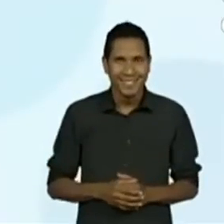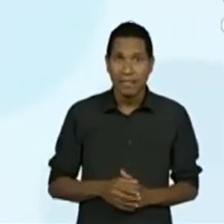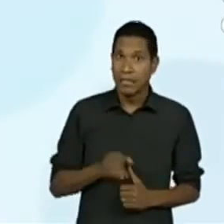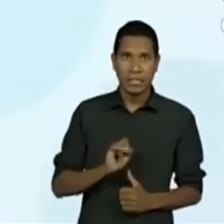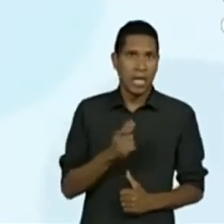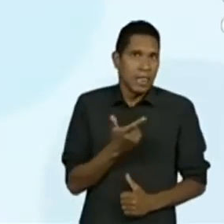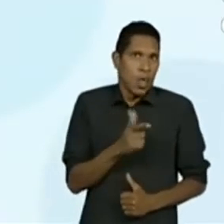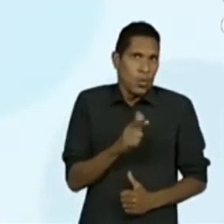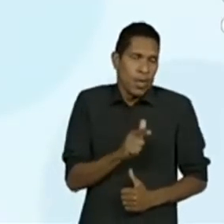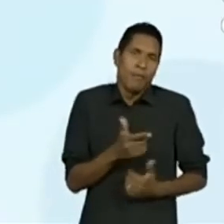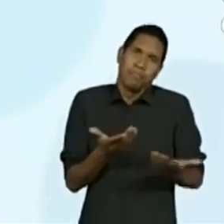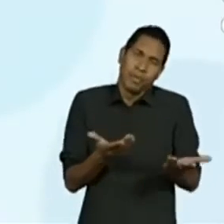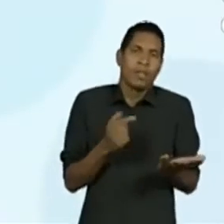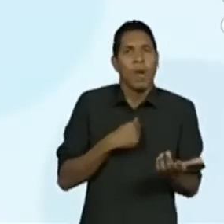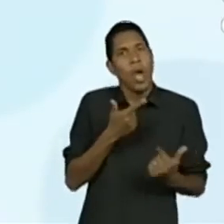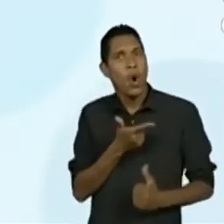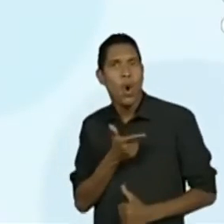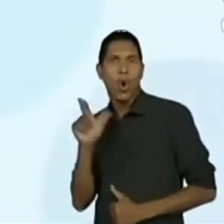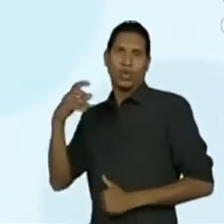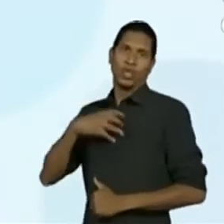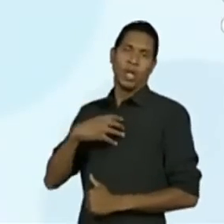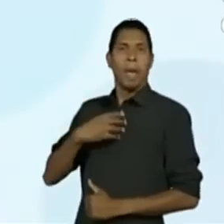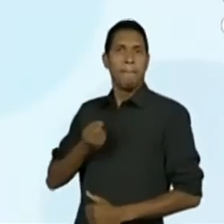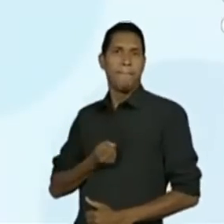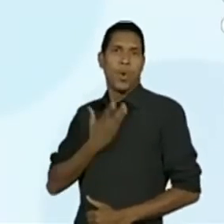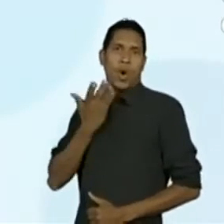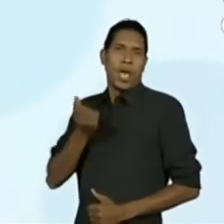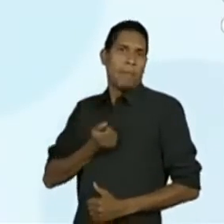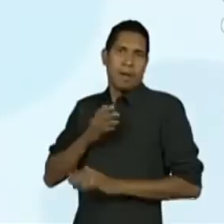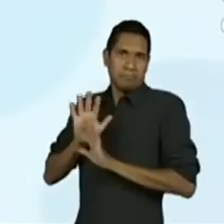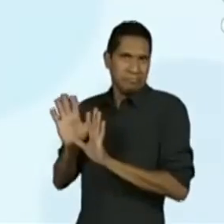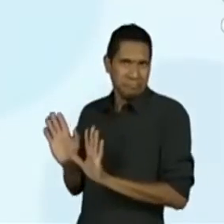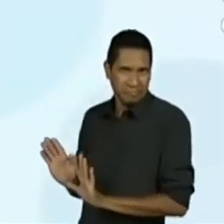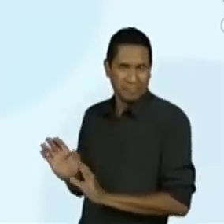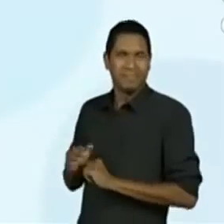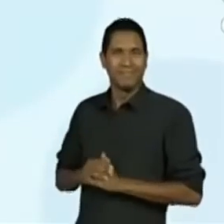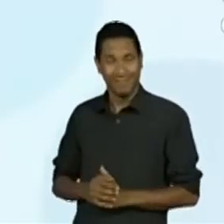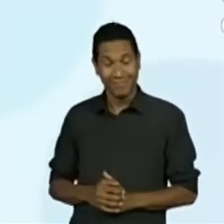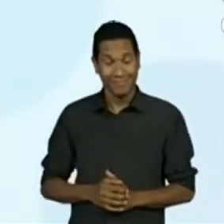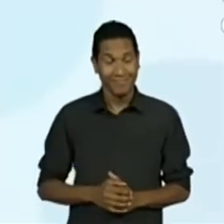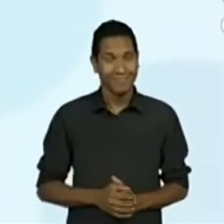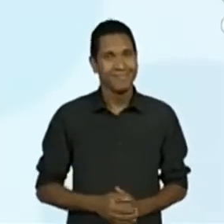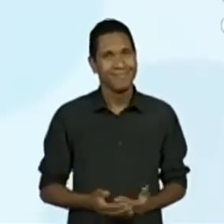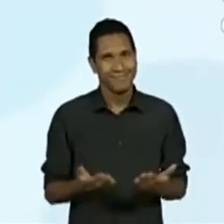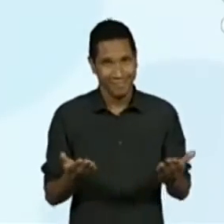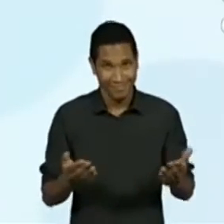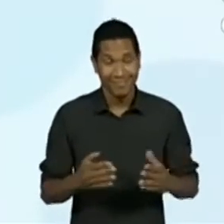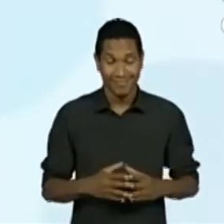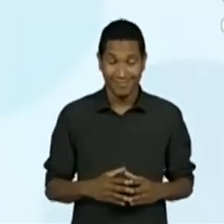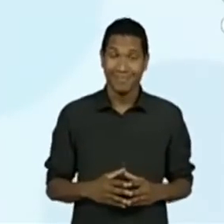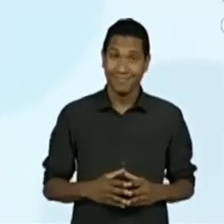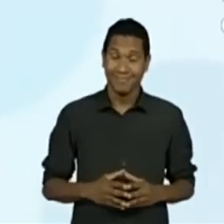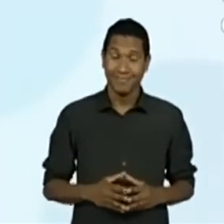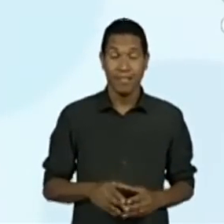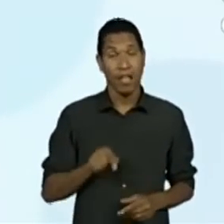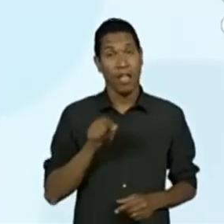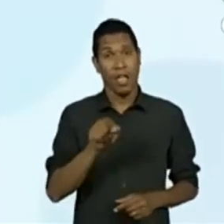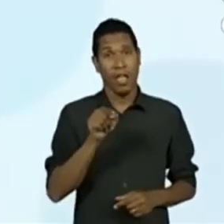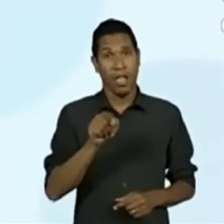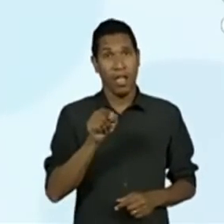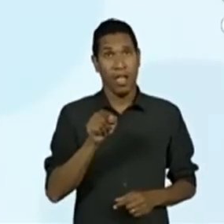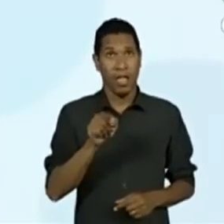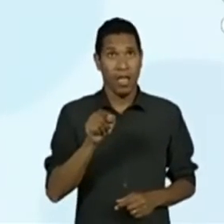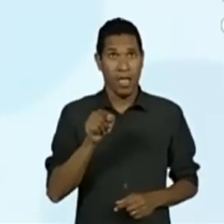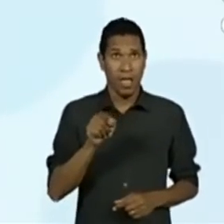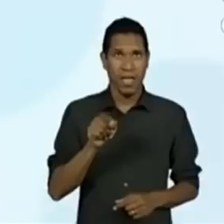seria apenas um poema. E, gente, eu lendo agora... Não, apenas não, um... Tira esse